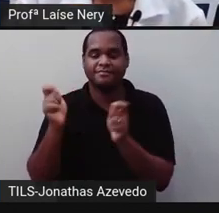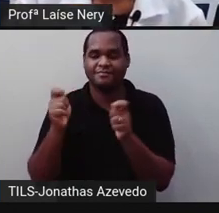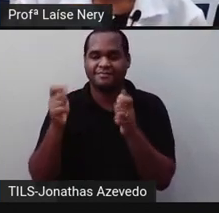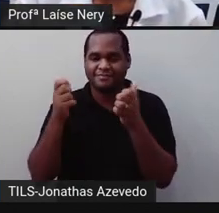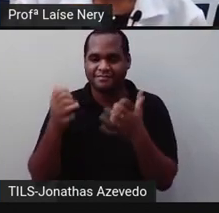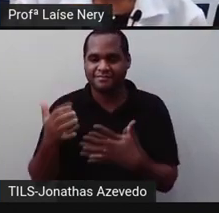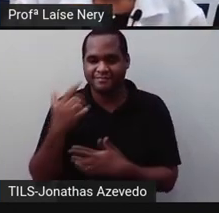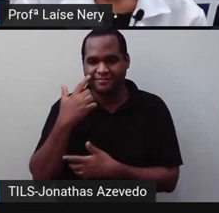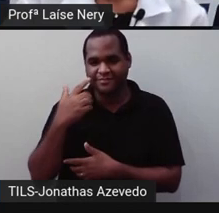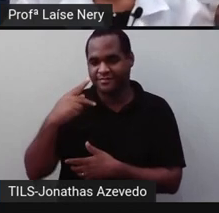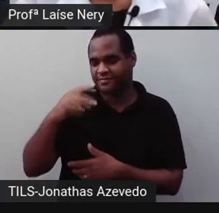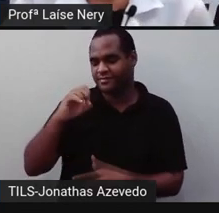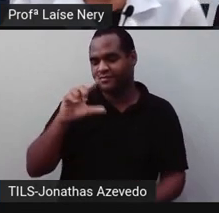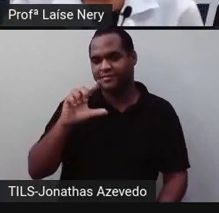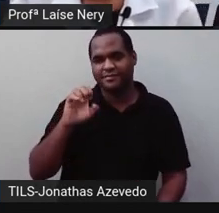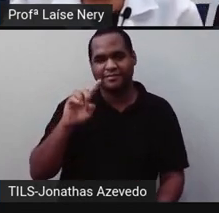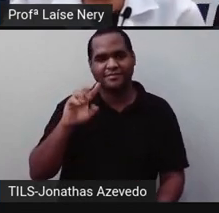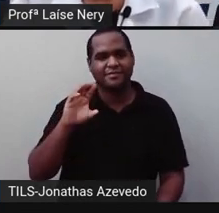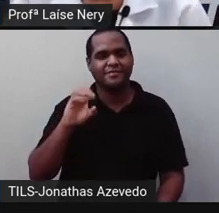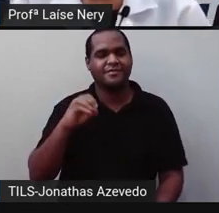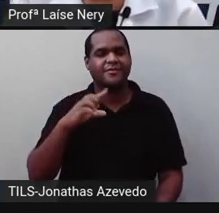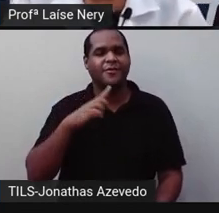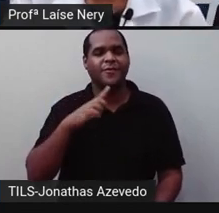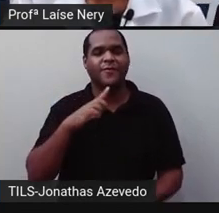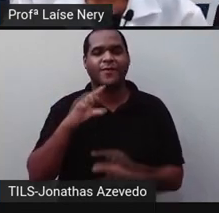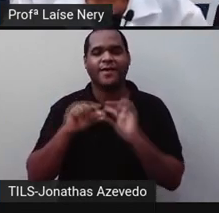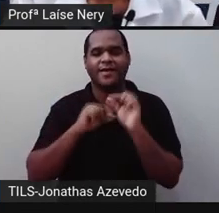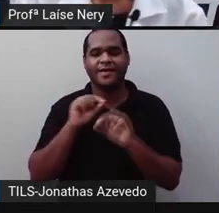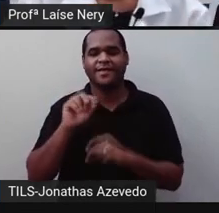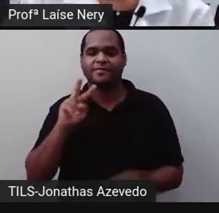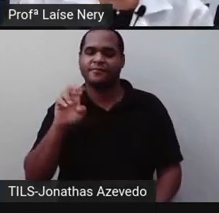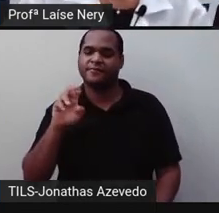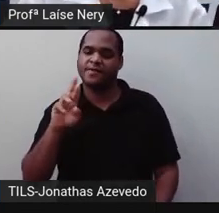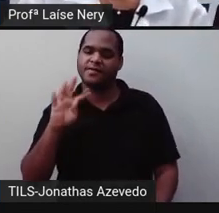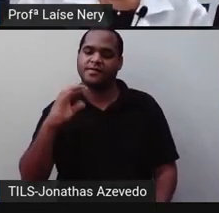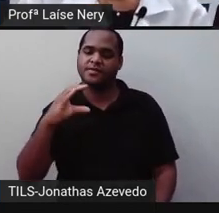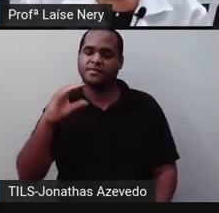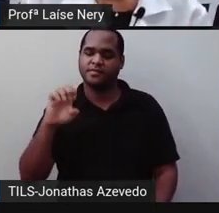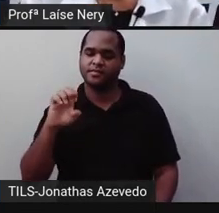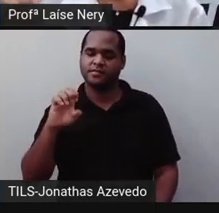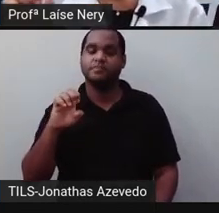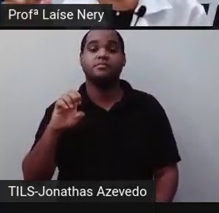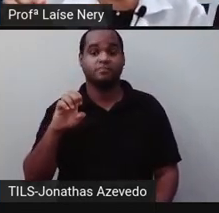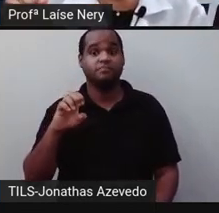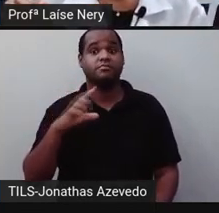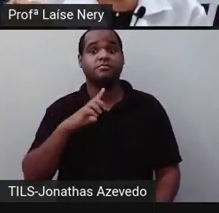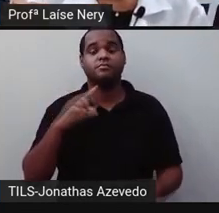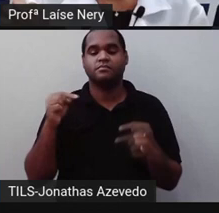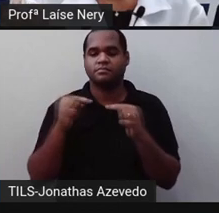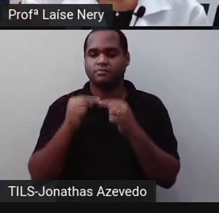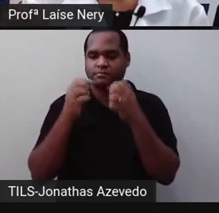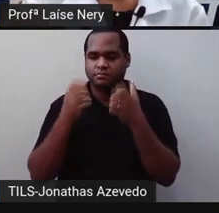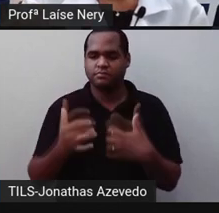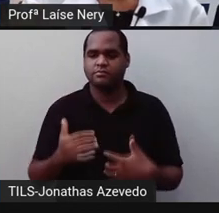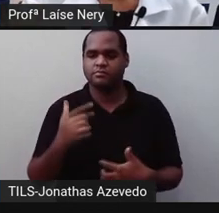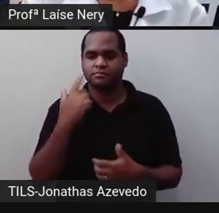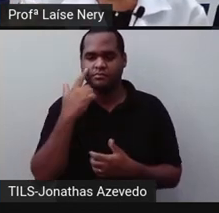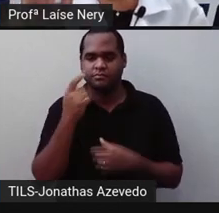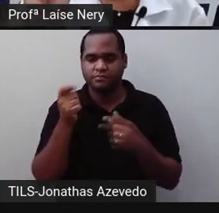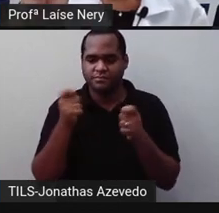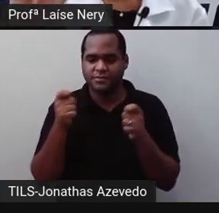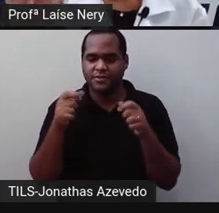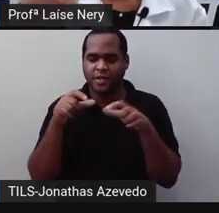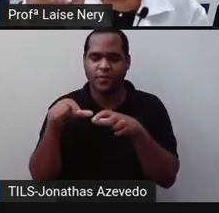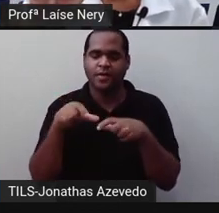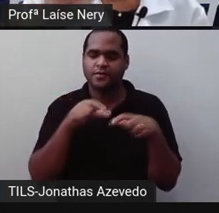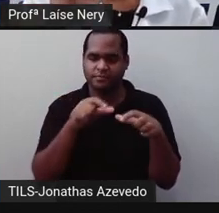poliedro, aí se chama vértice. E aí, então, nesse local é